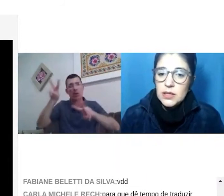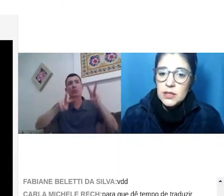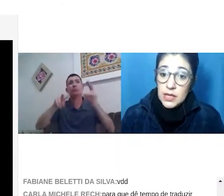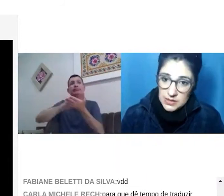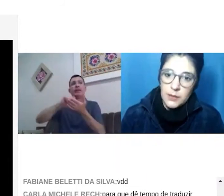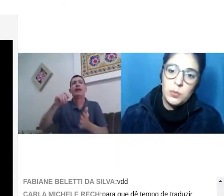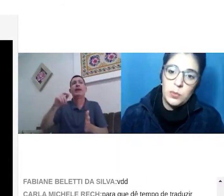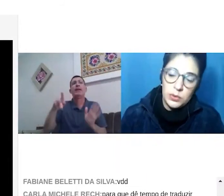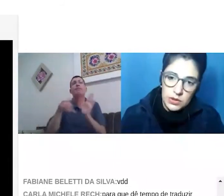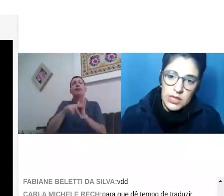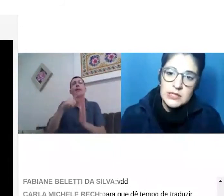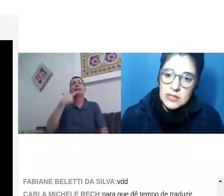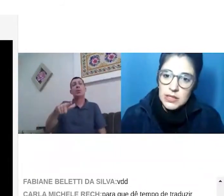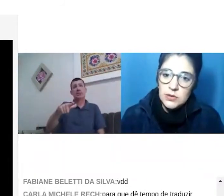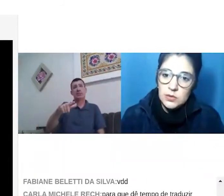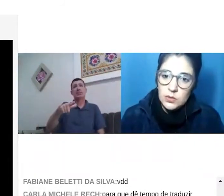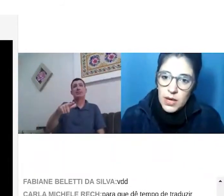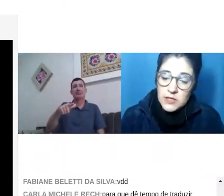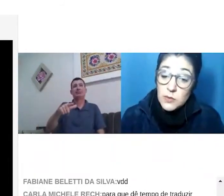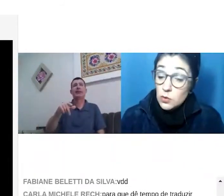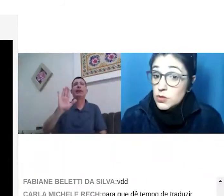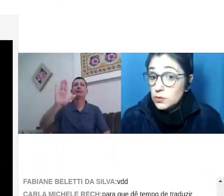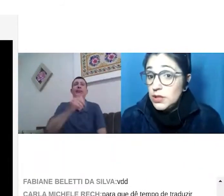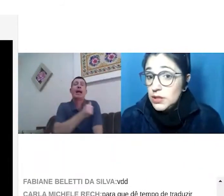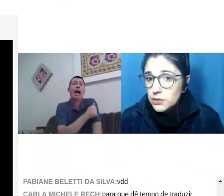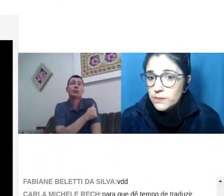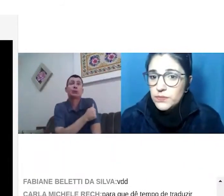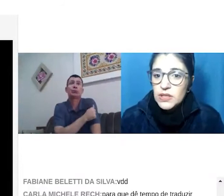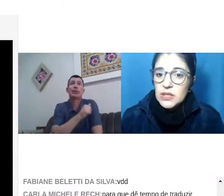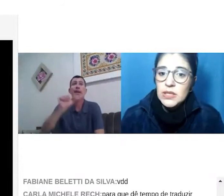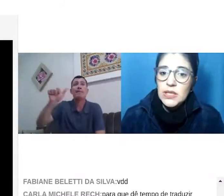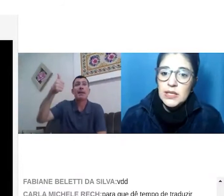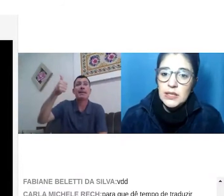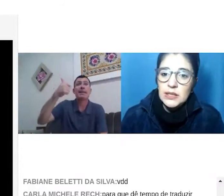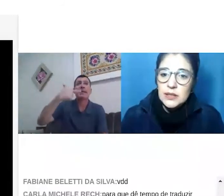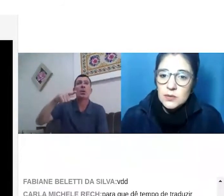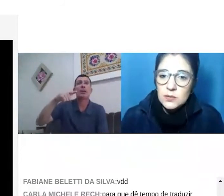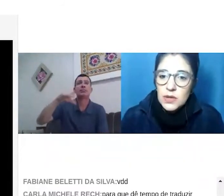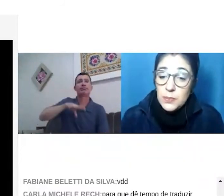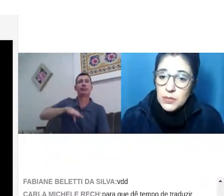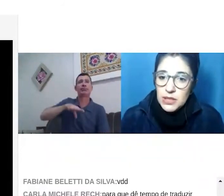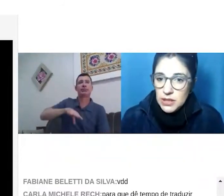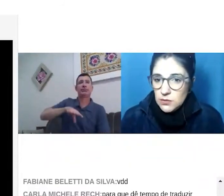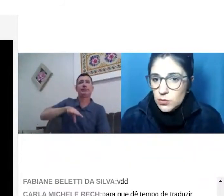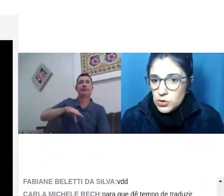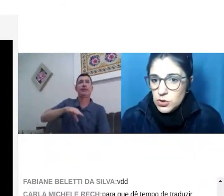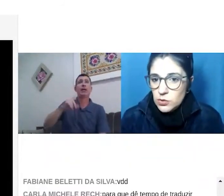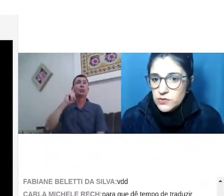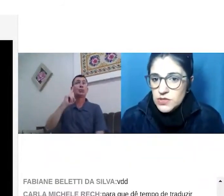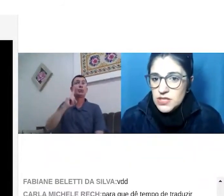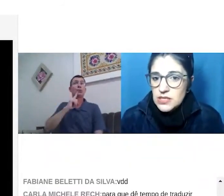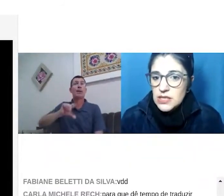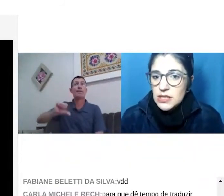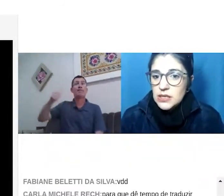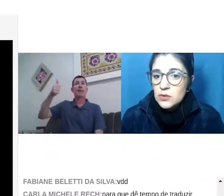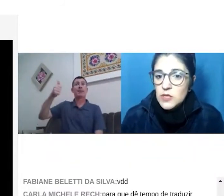sabem o português escrito e tudo mais mas como segunda língua e aí então a primeira língua como eu digo para